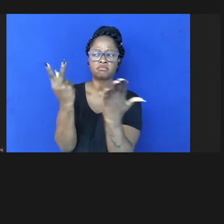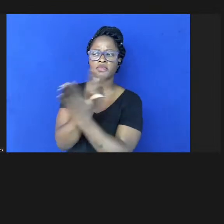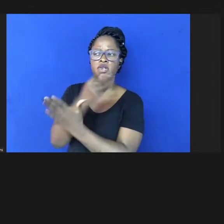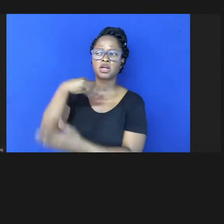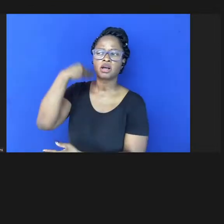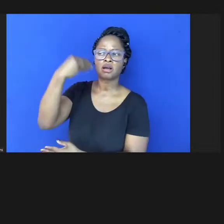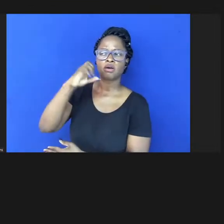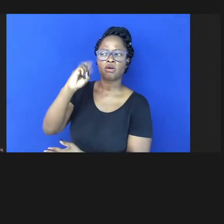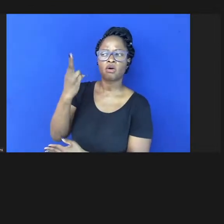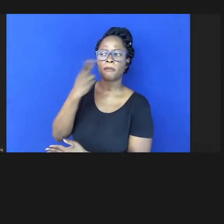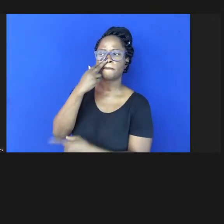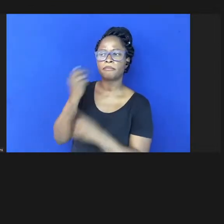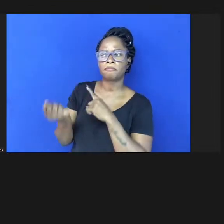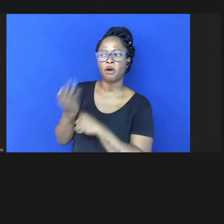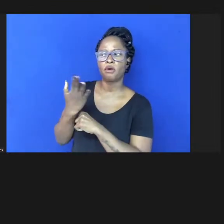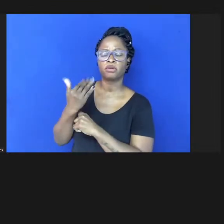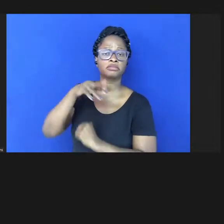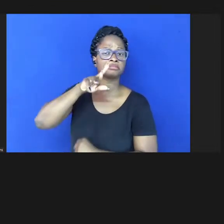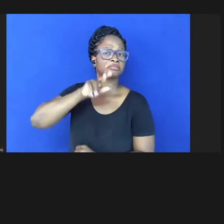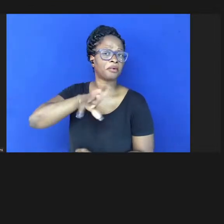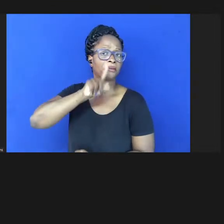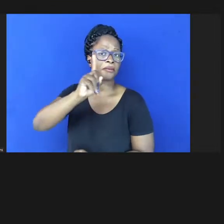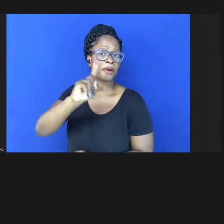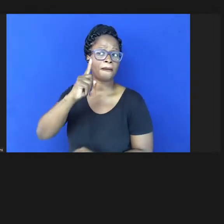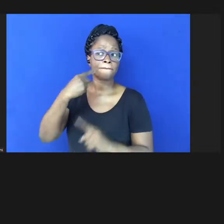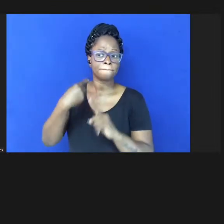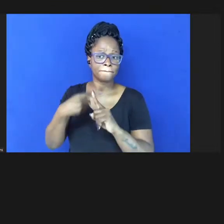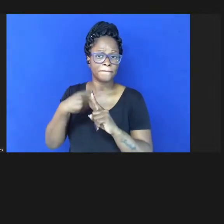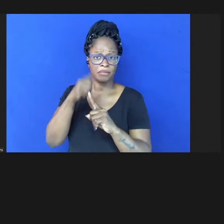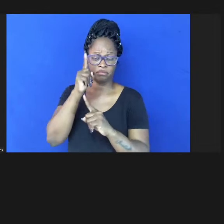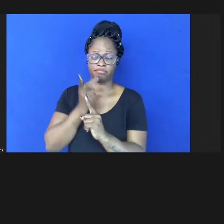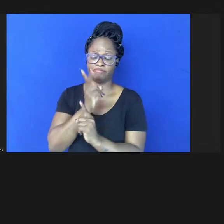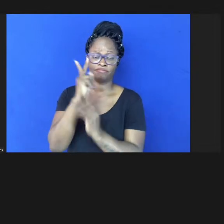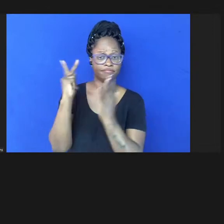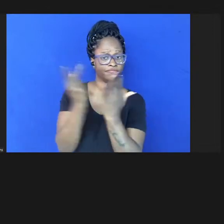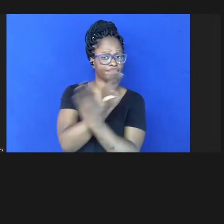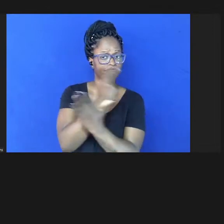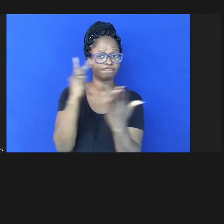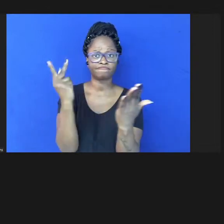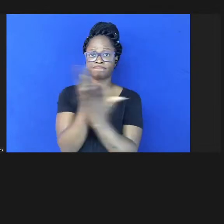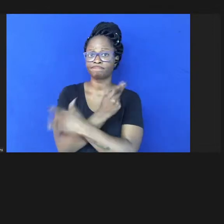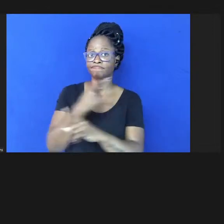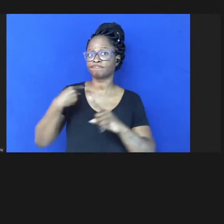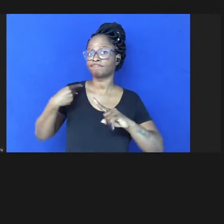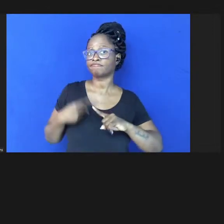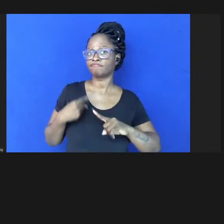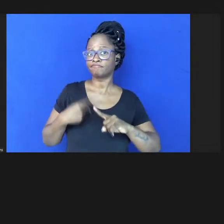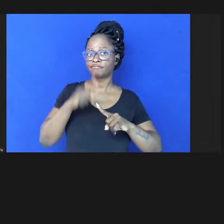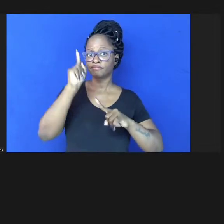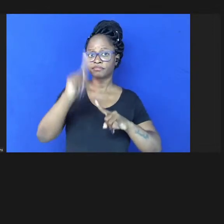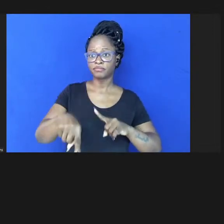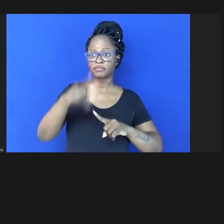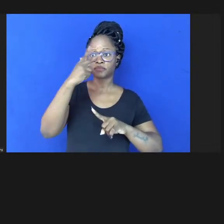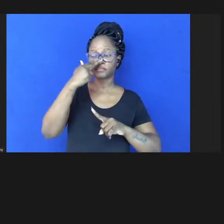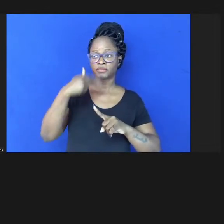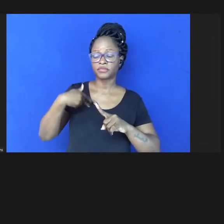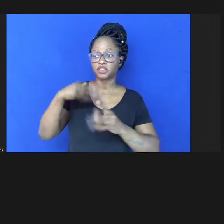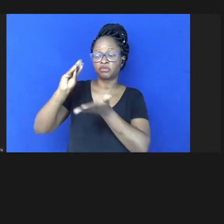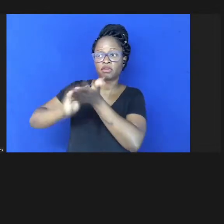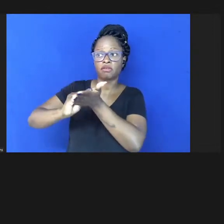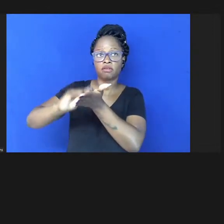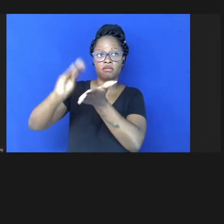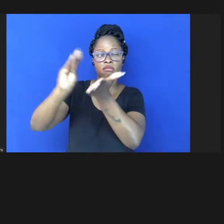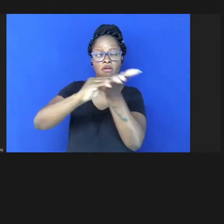mas frequentemente se deve muito a impossibilidade